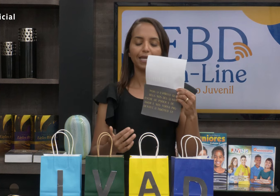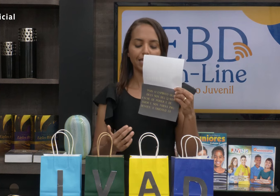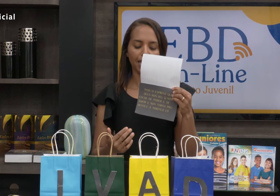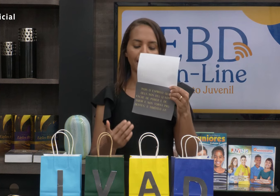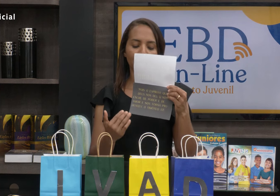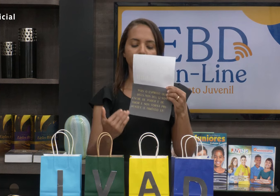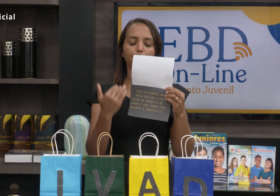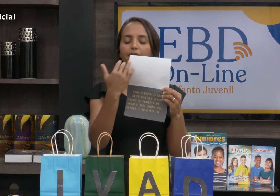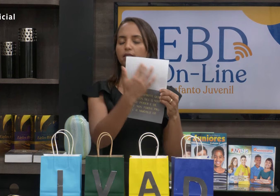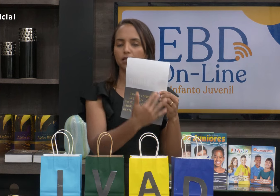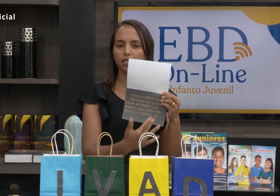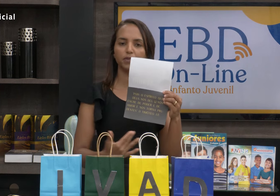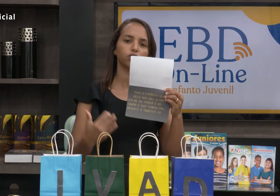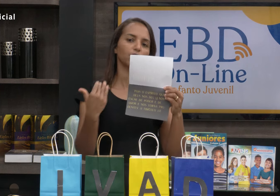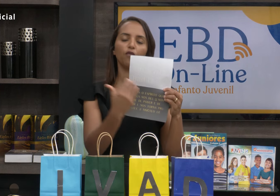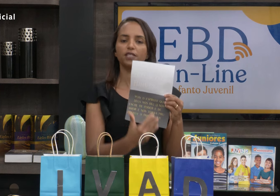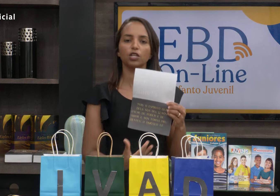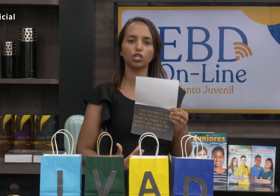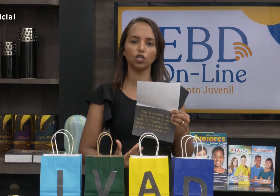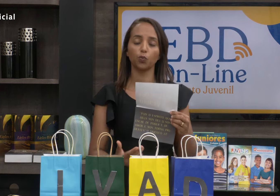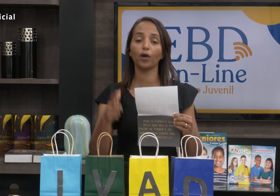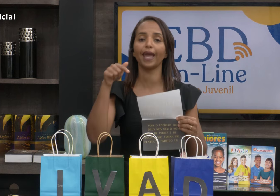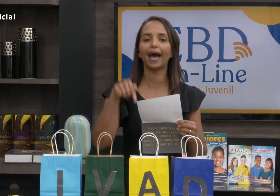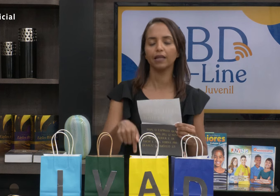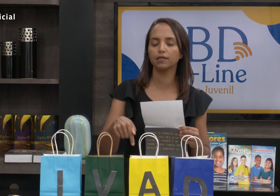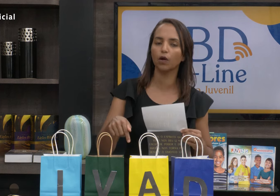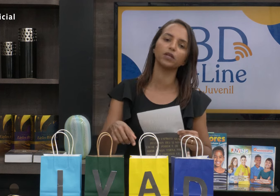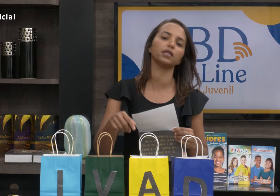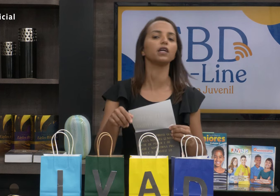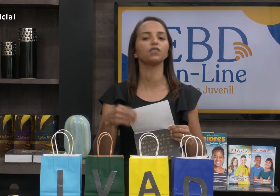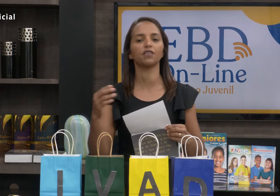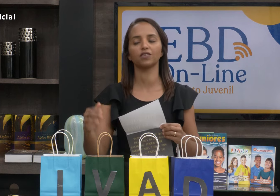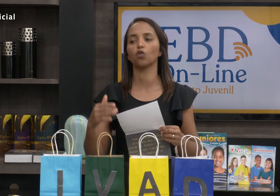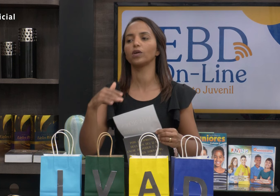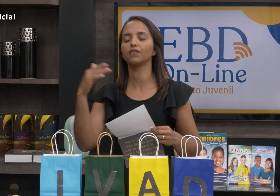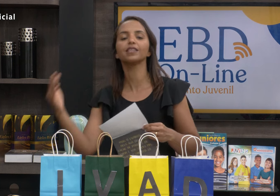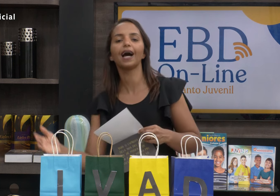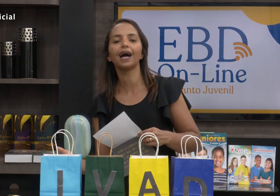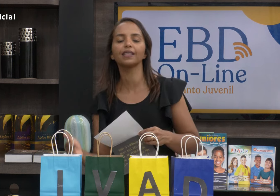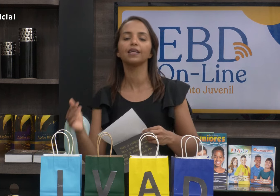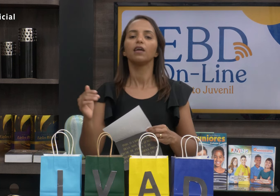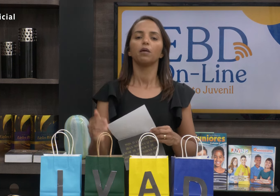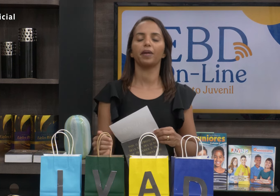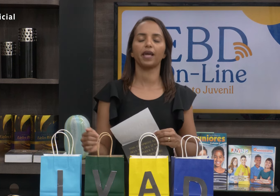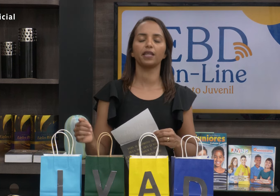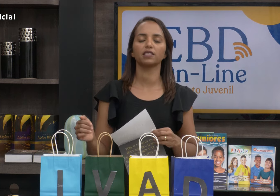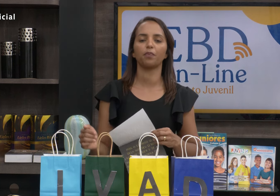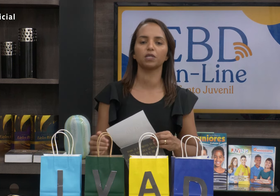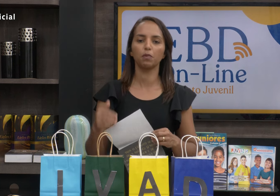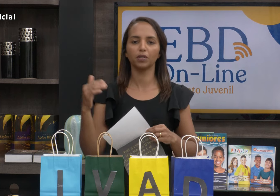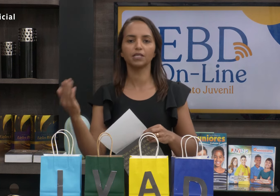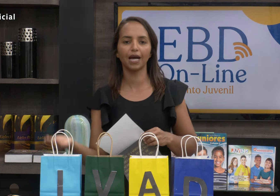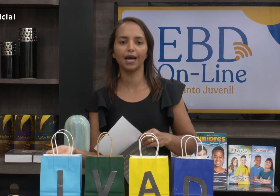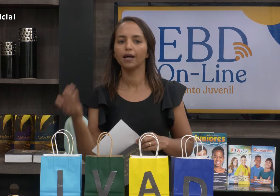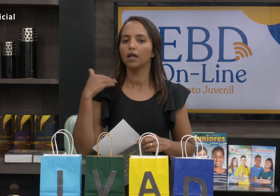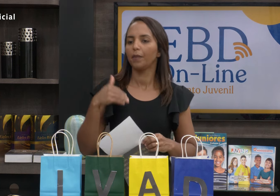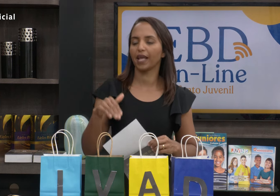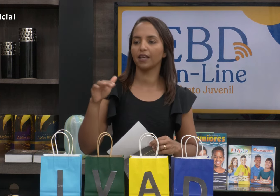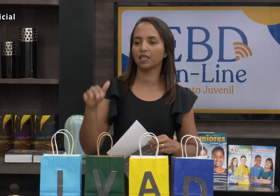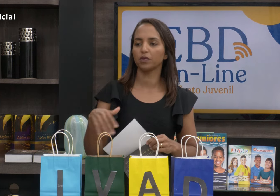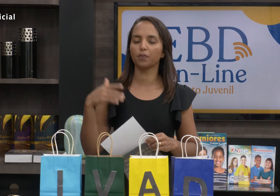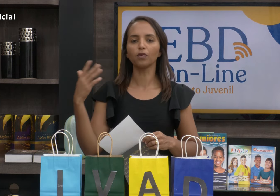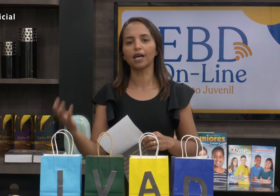a ideia é assim, mais simples, só está o versículo escrito? Porque a lição indica que você faça alguma atividade para que a criança possa memorizar,